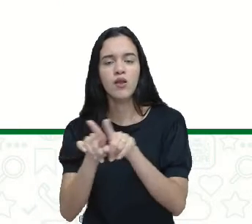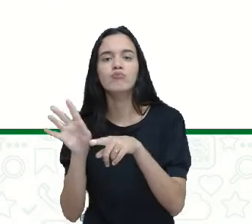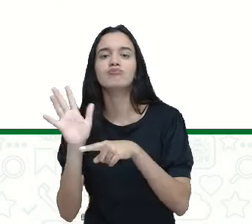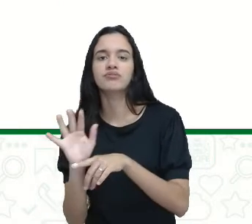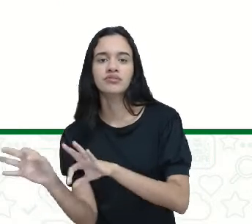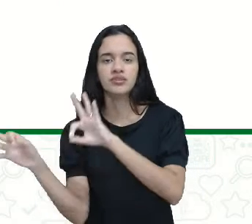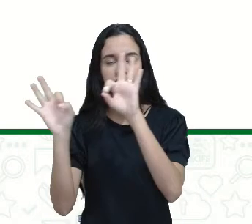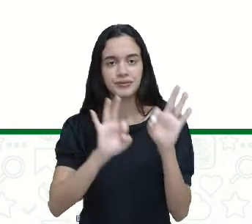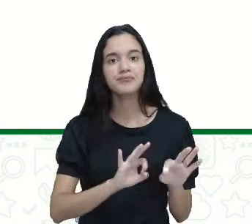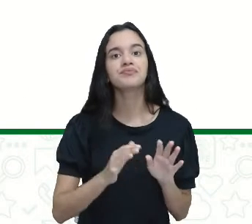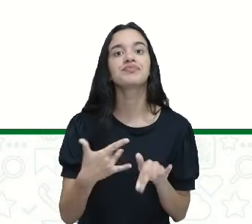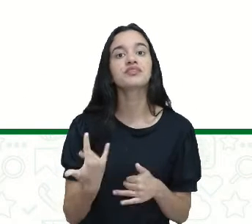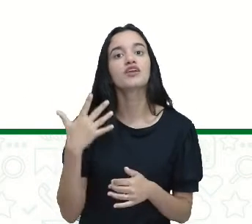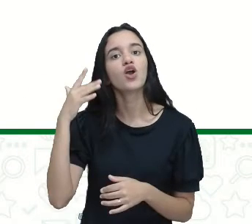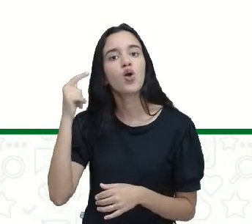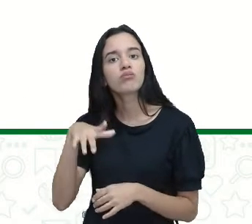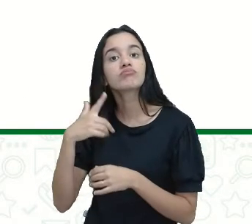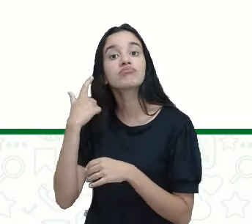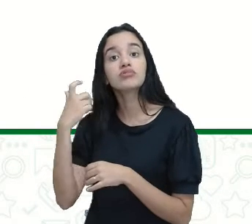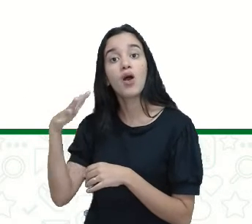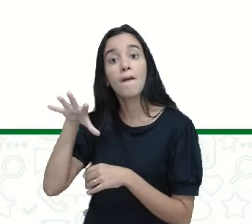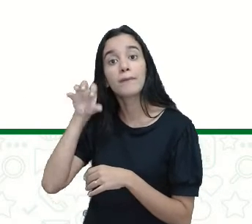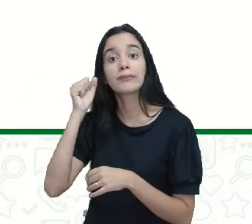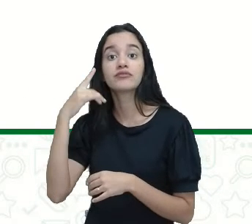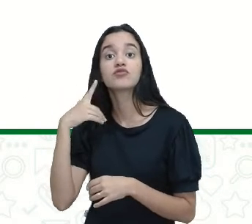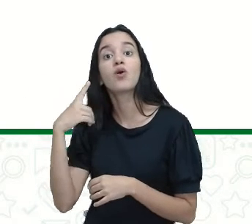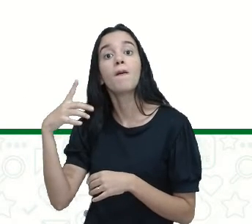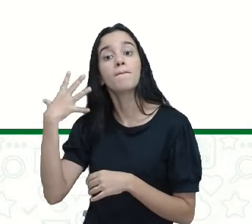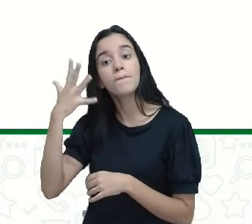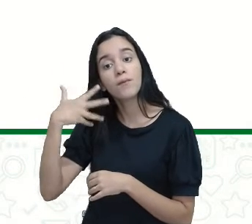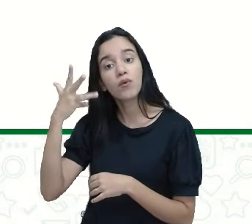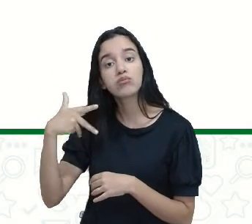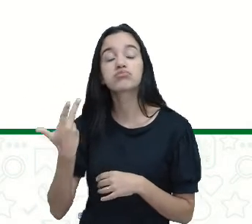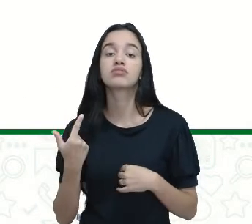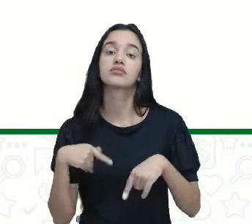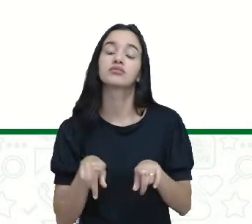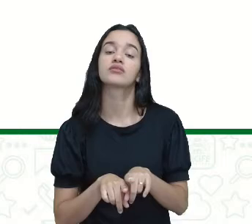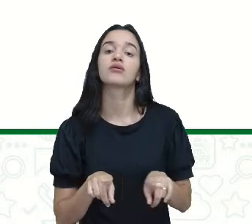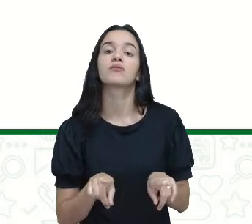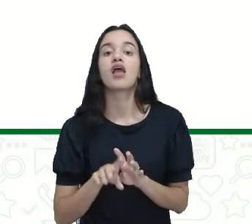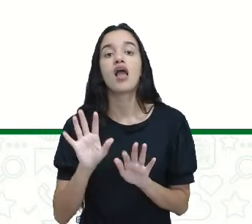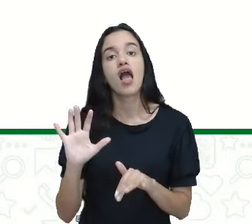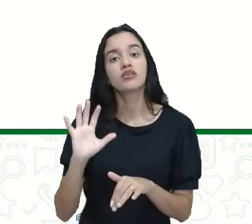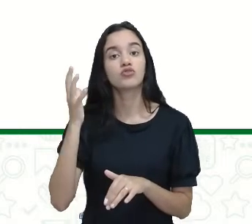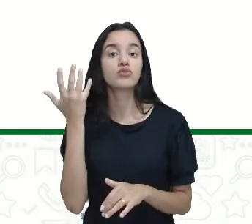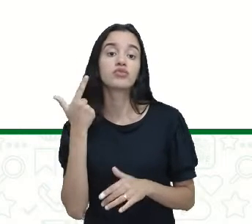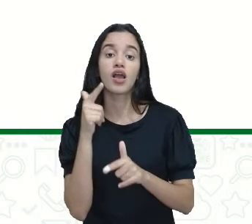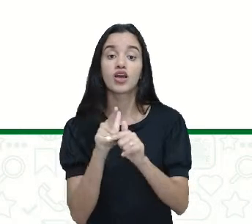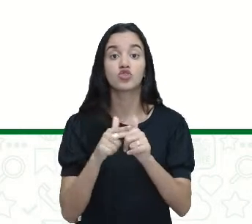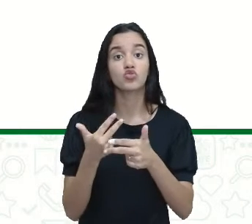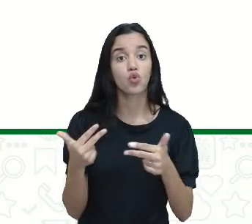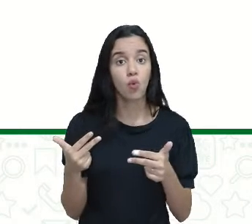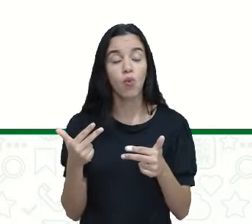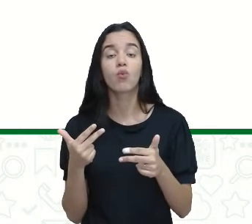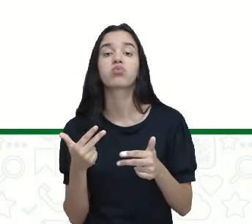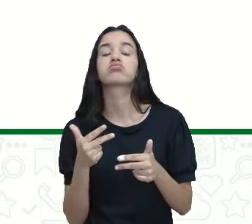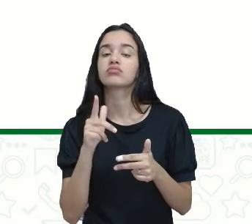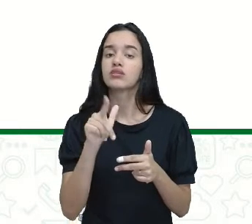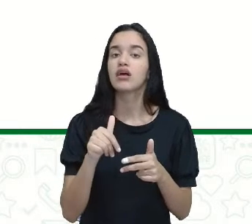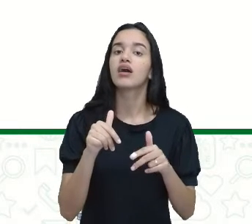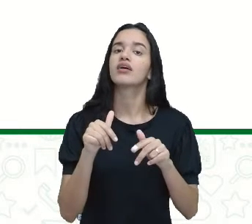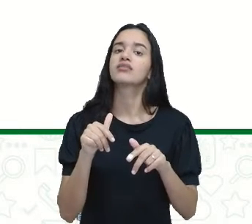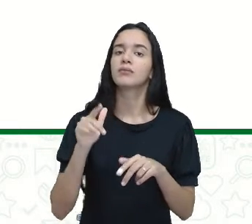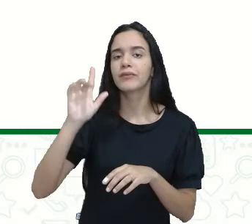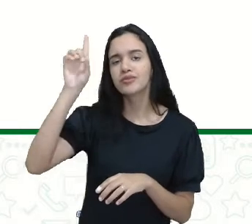filme, de escutar música mudou bastante. A forma como a gente resolve as coisas dentro de casa, as necessidades do